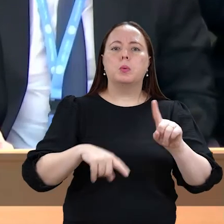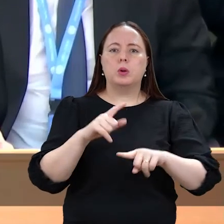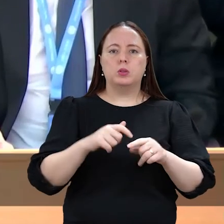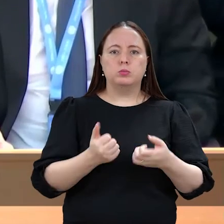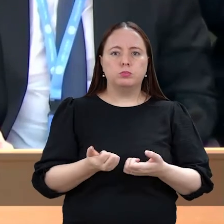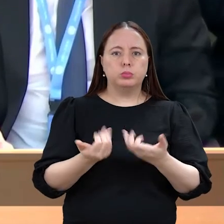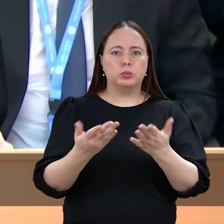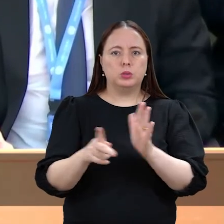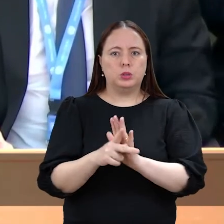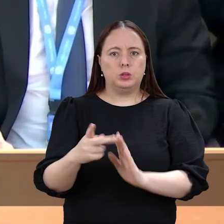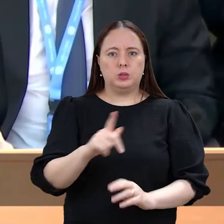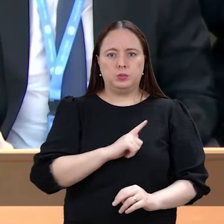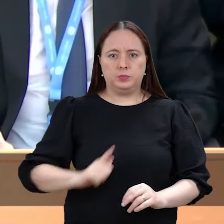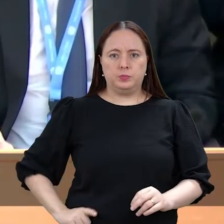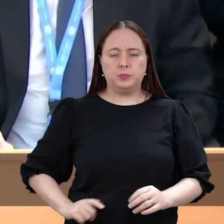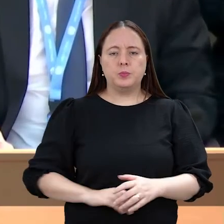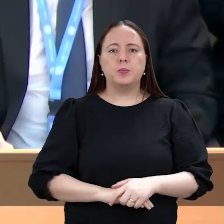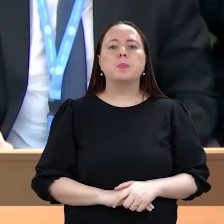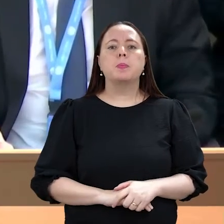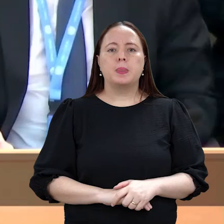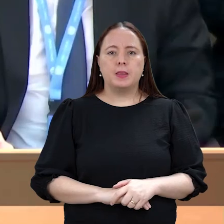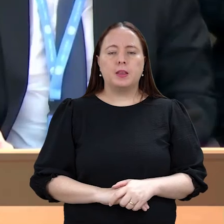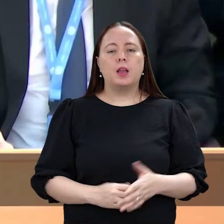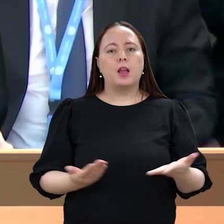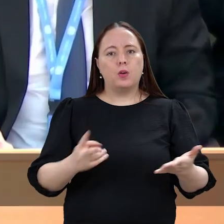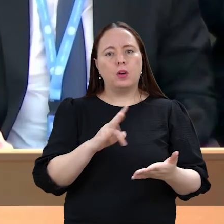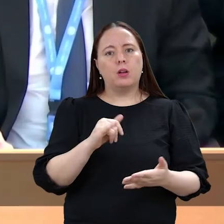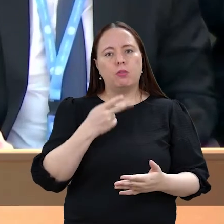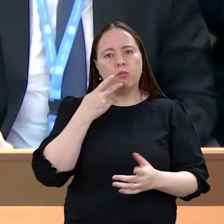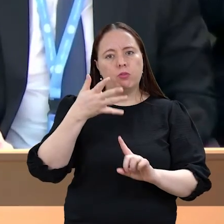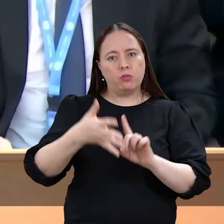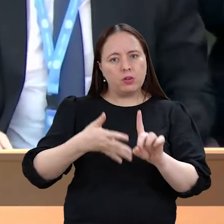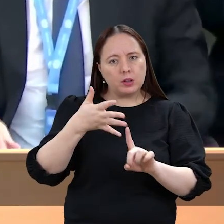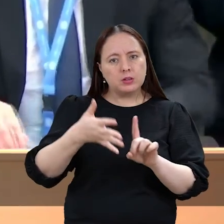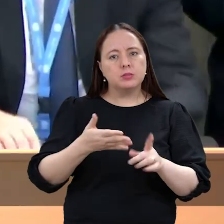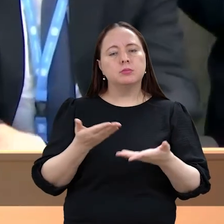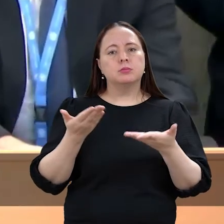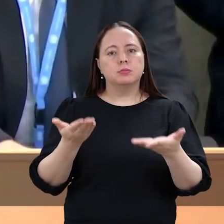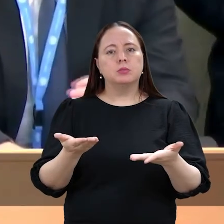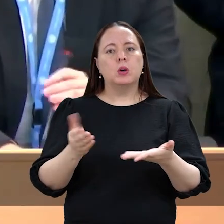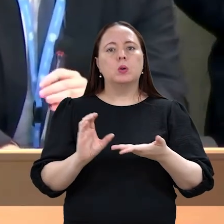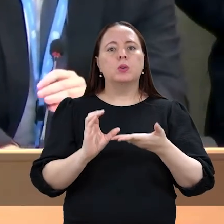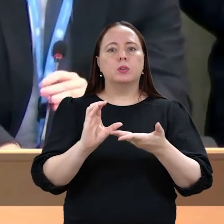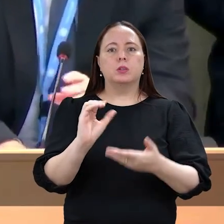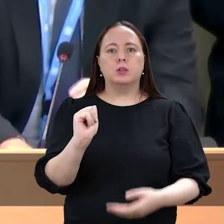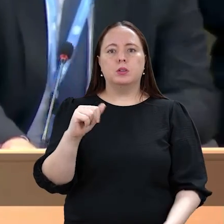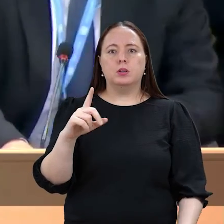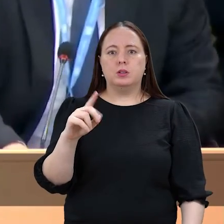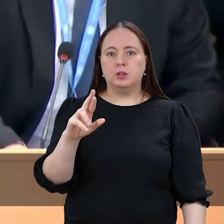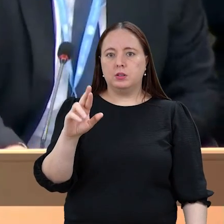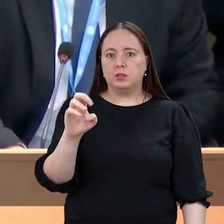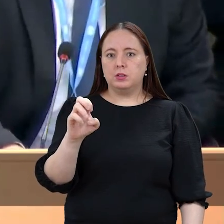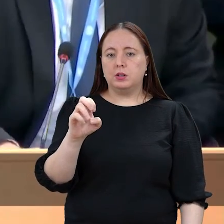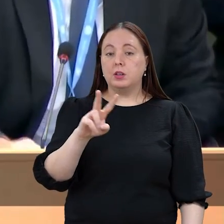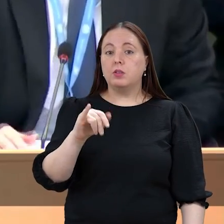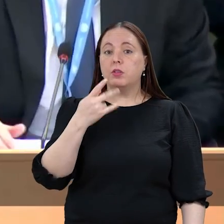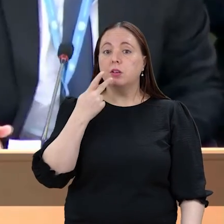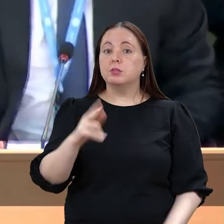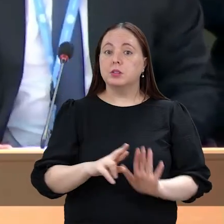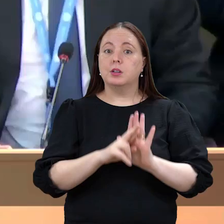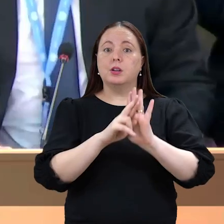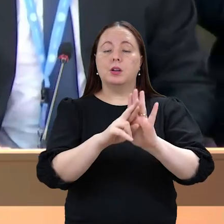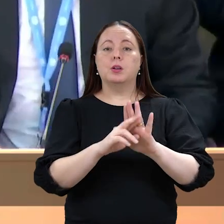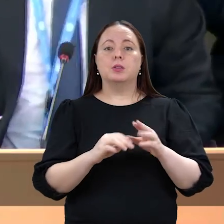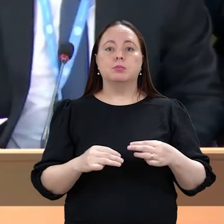distribuídos por órgãos governamentais. Passo, neste momento, a palavra, com muito prazer, ao Conselheiro André Simas, que